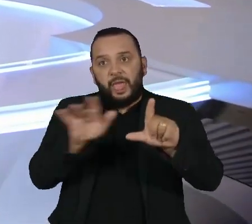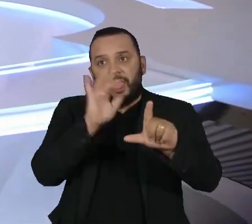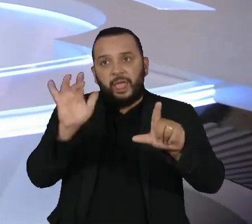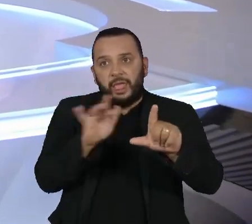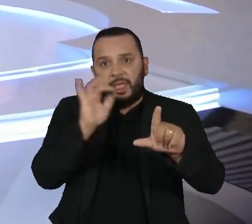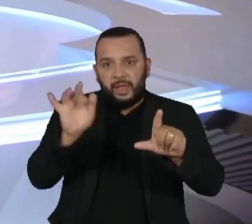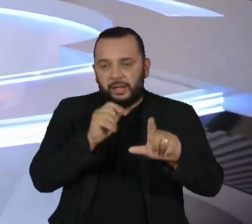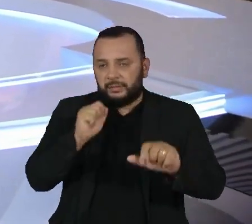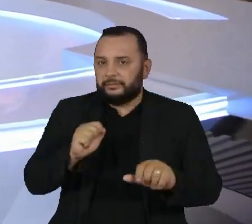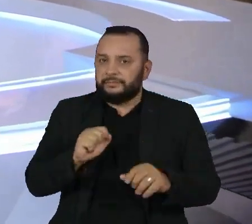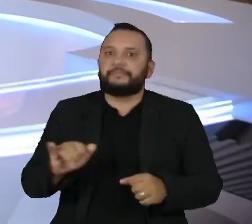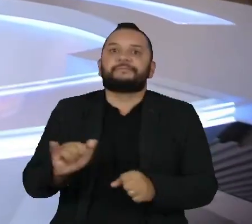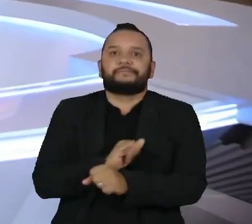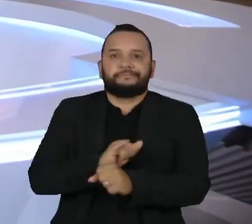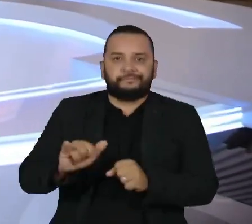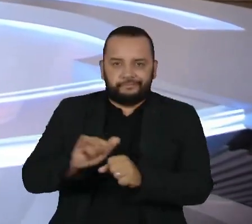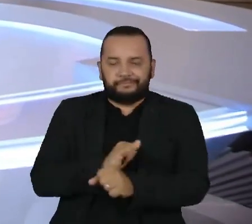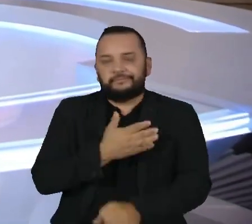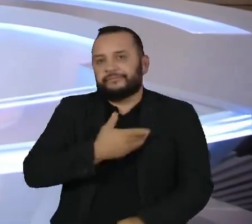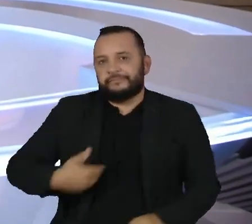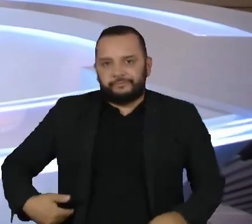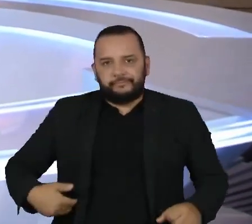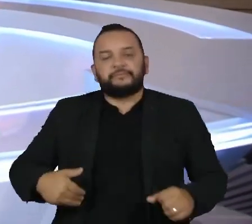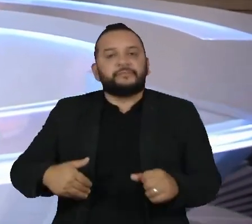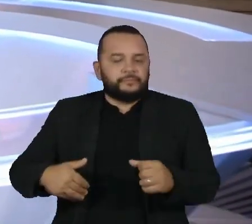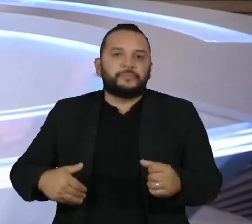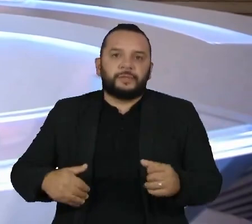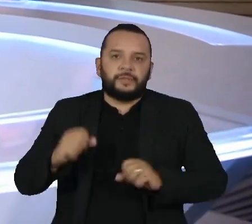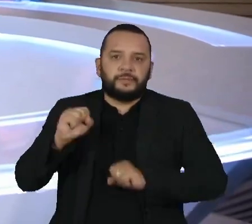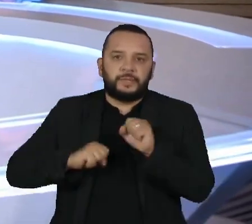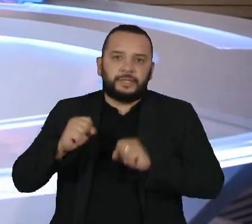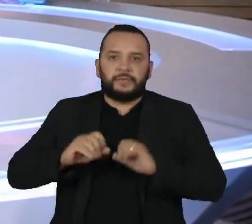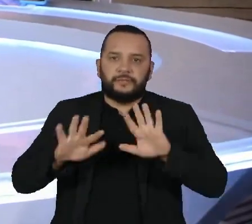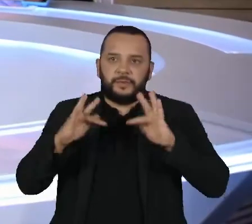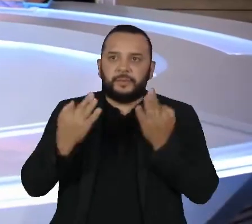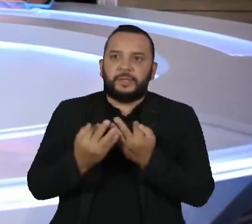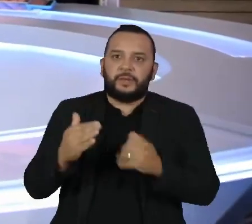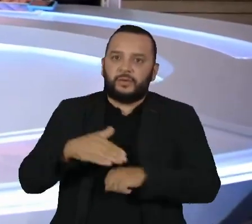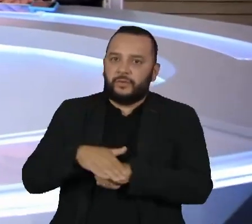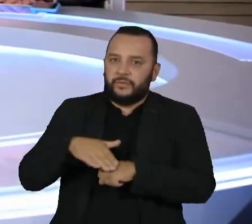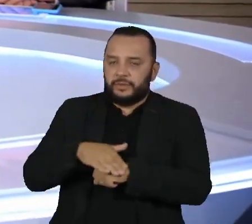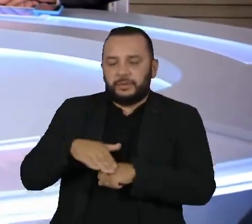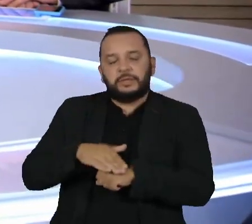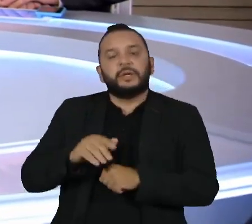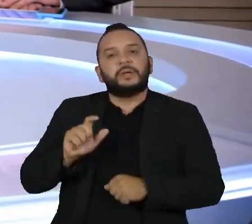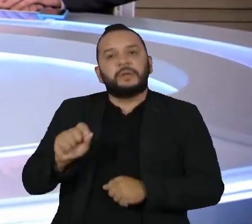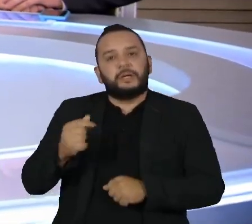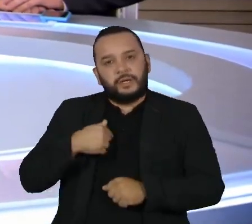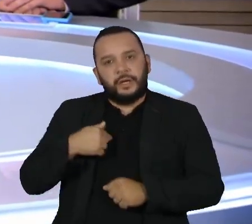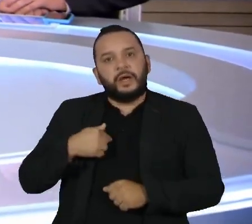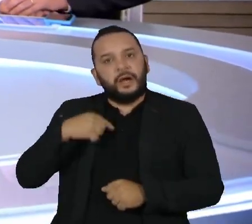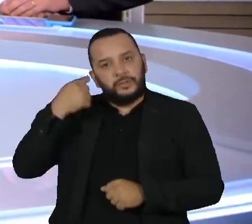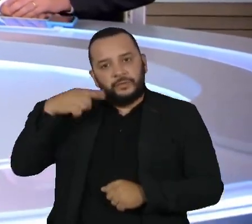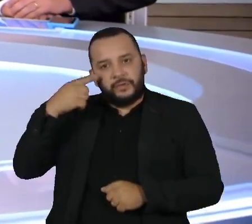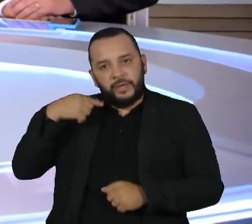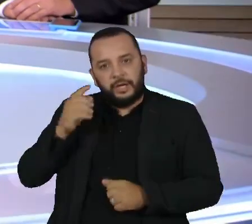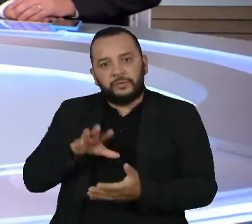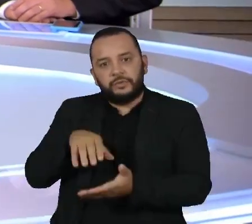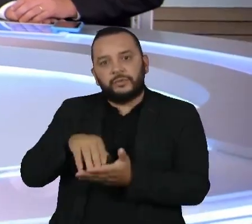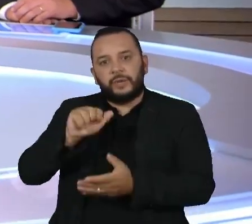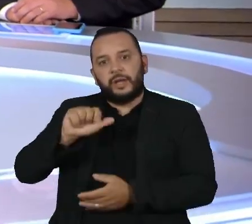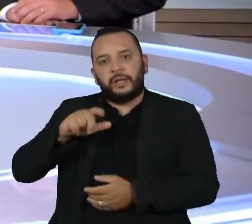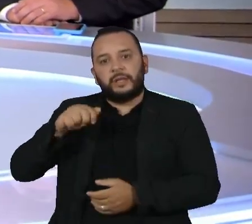estratégias de governos, empresas e famílias, eu conversei com o advogado do Instituto Alana de Proteção à Infância, João